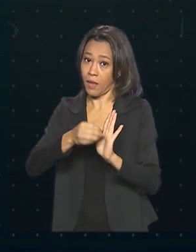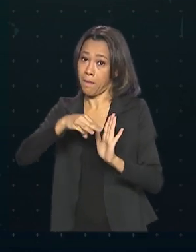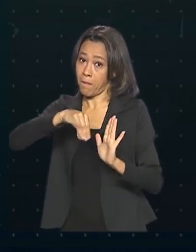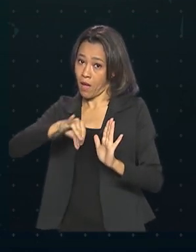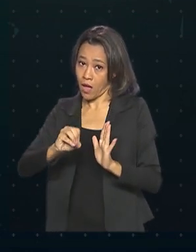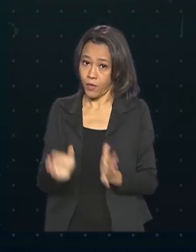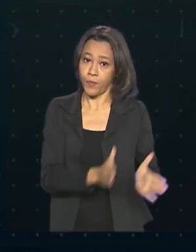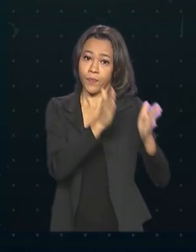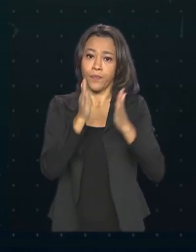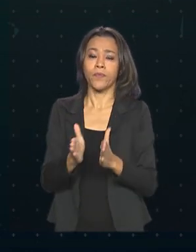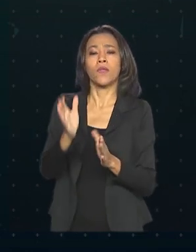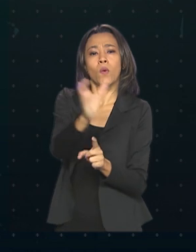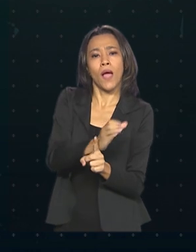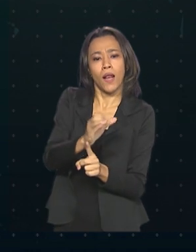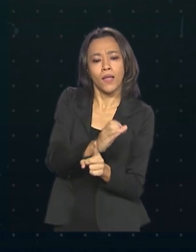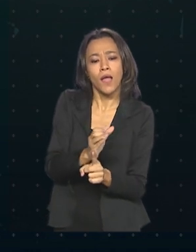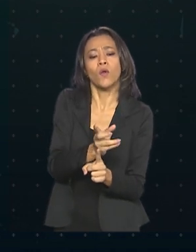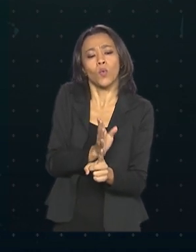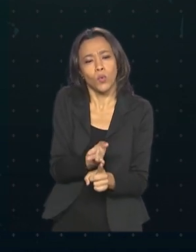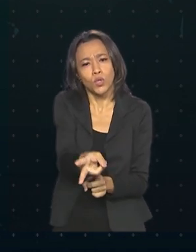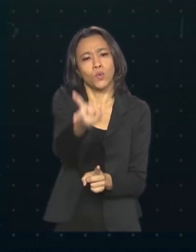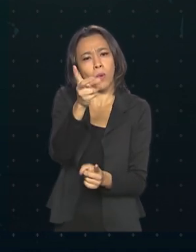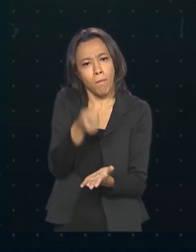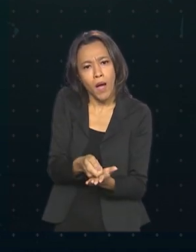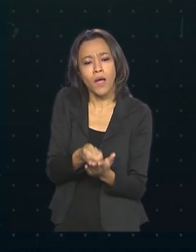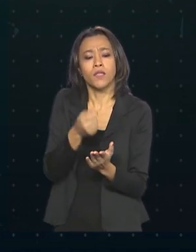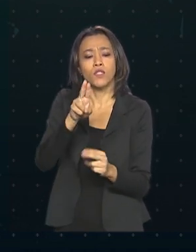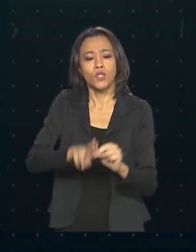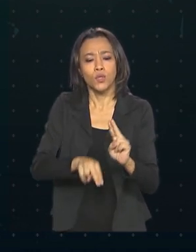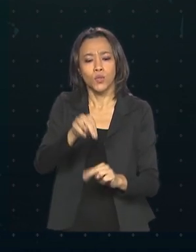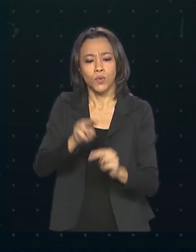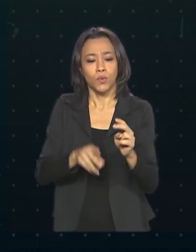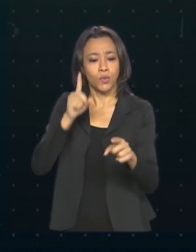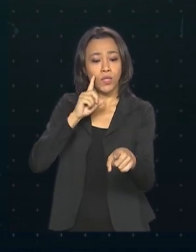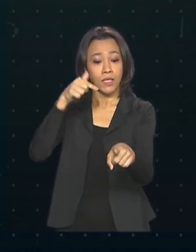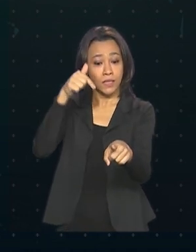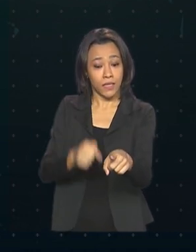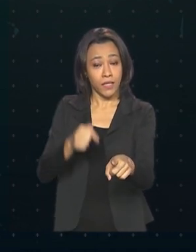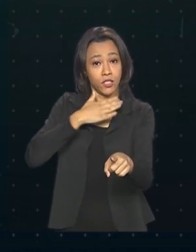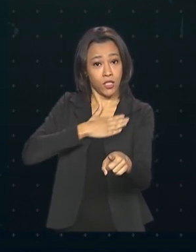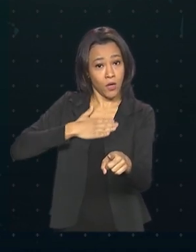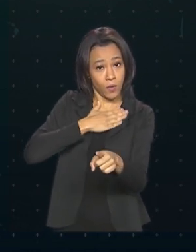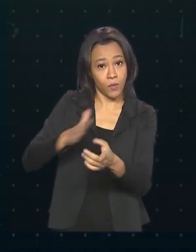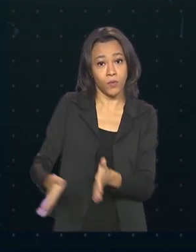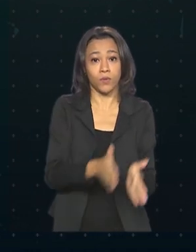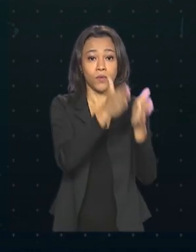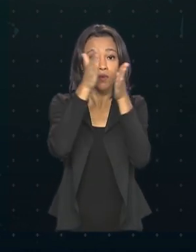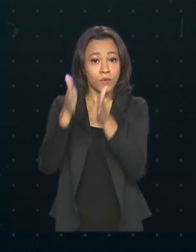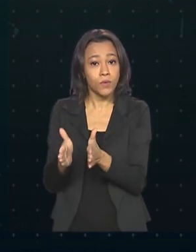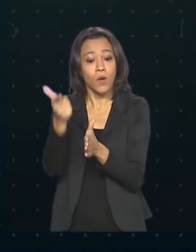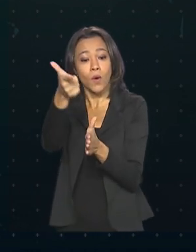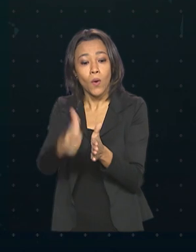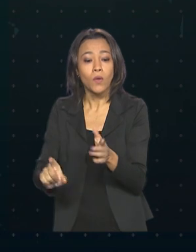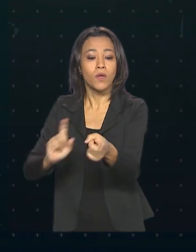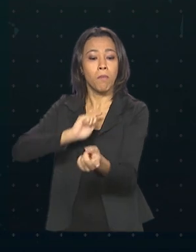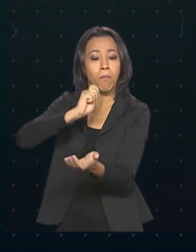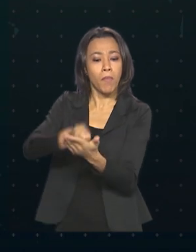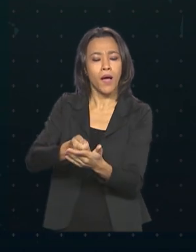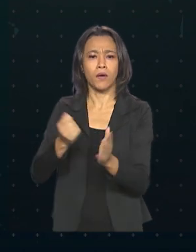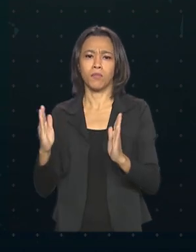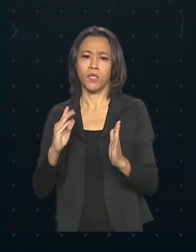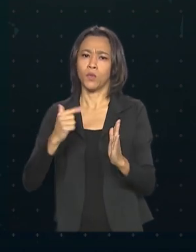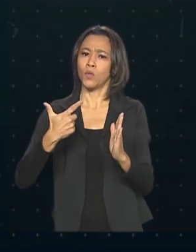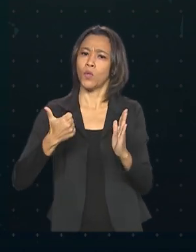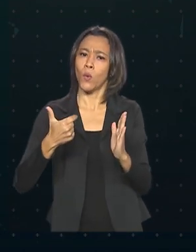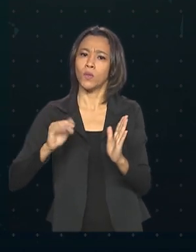calendário segue com os nascidos em junho, que receberão em 7 de agosto. As parcelas seguintes serão pagas entre 12